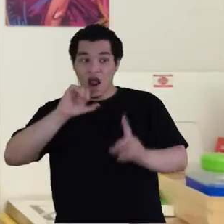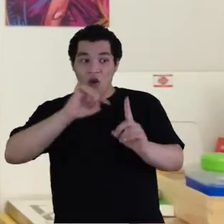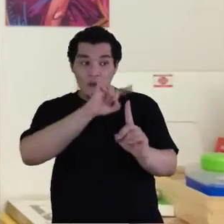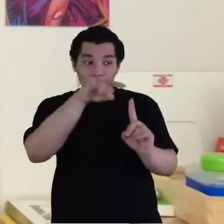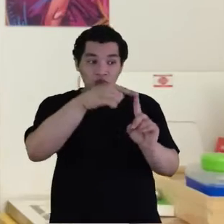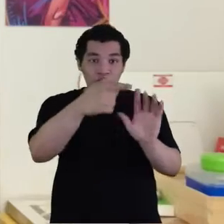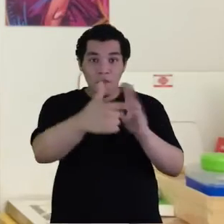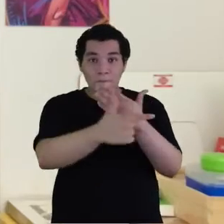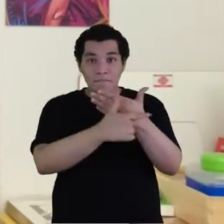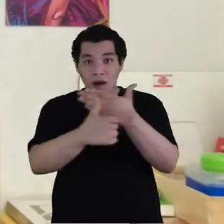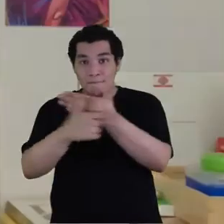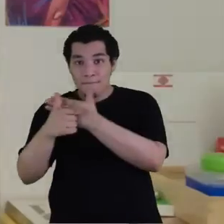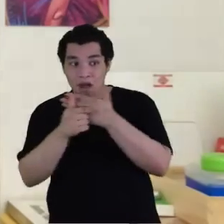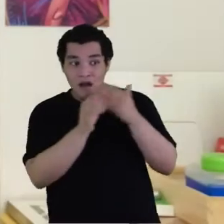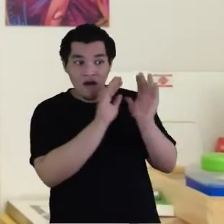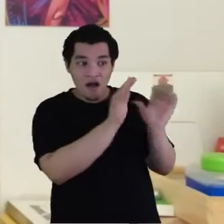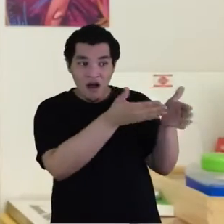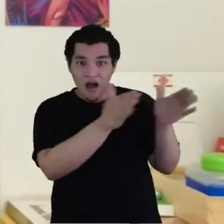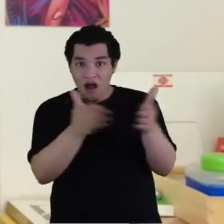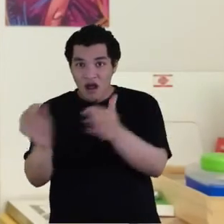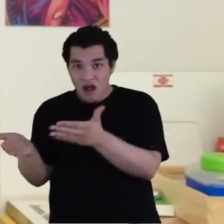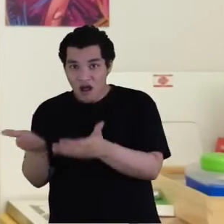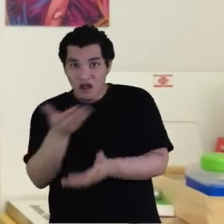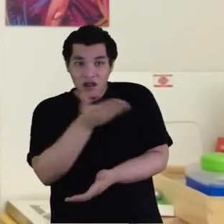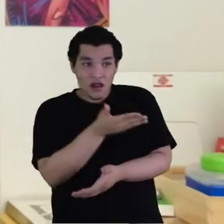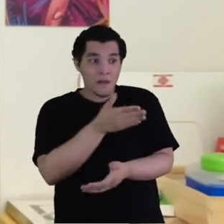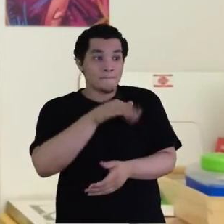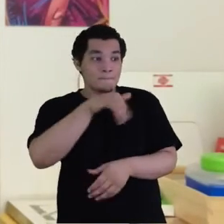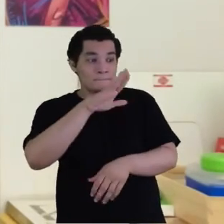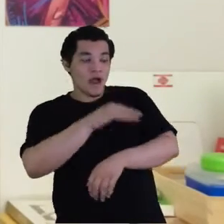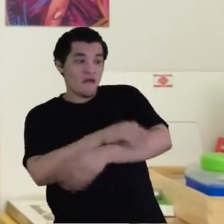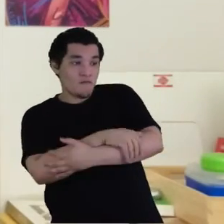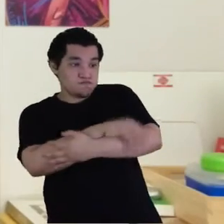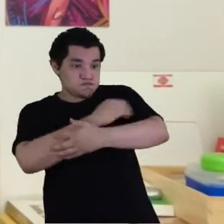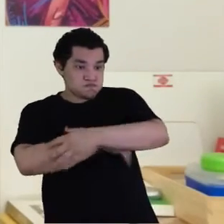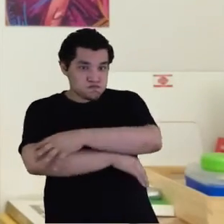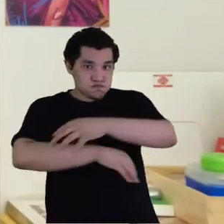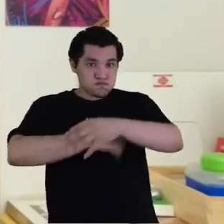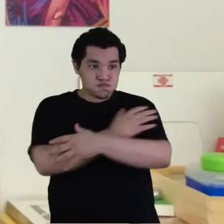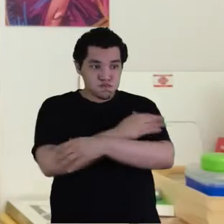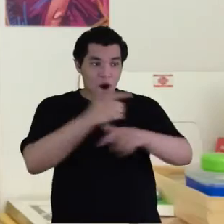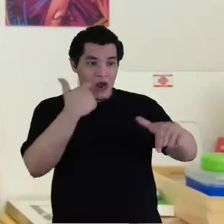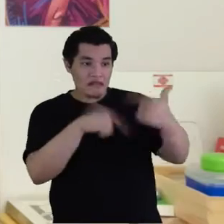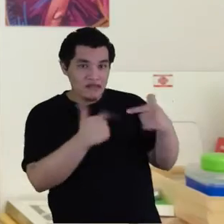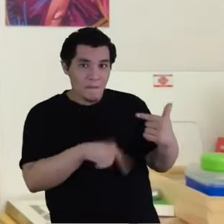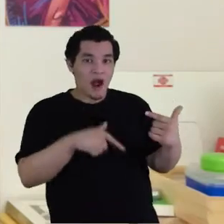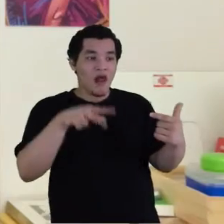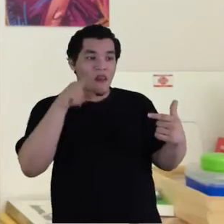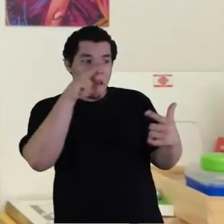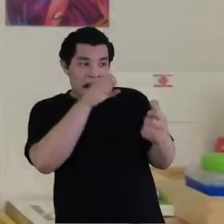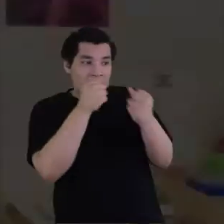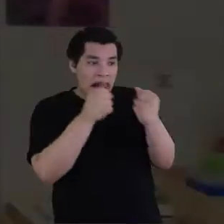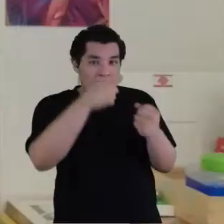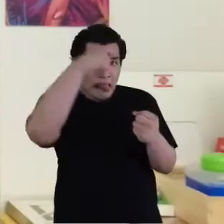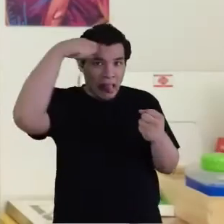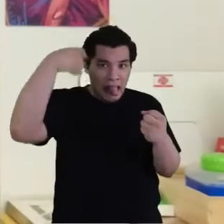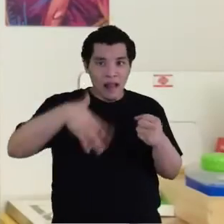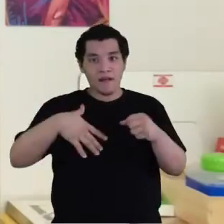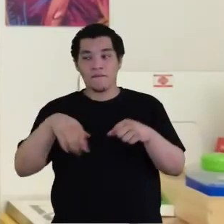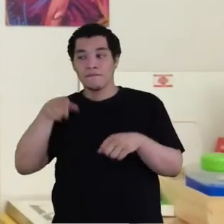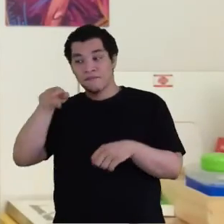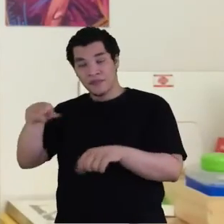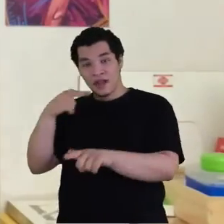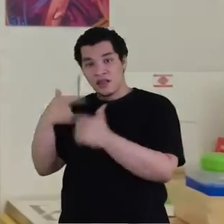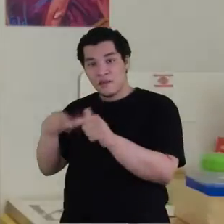especiais e específicas. Cabe ao homem ser o mais forte, ter os trabalhos mais rudes. E cabe à mulher os